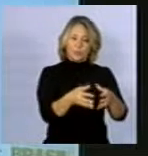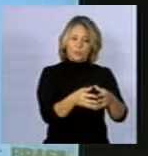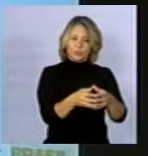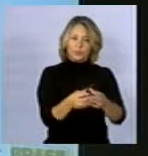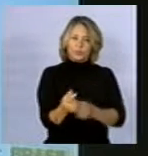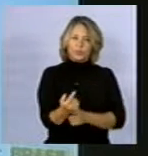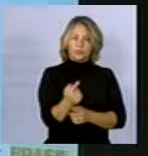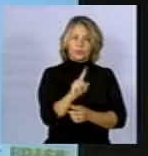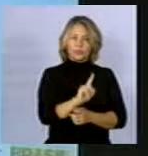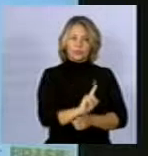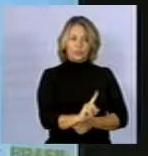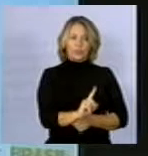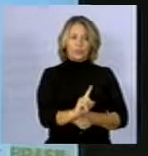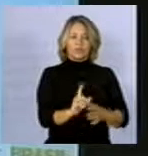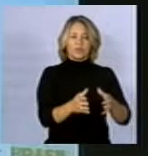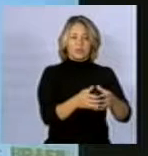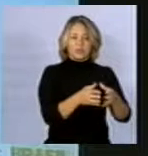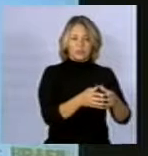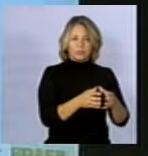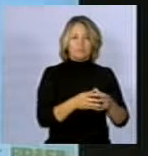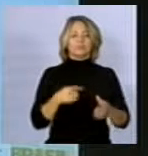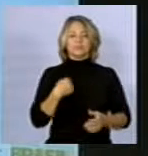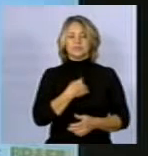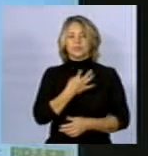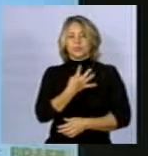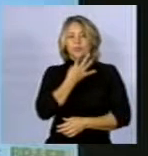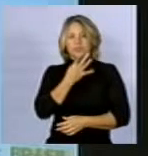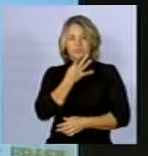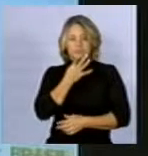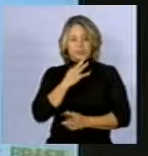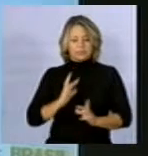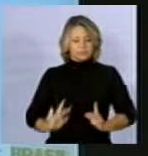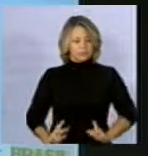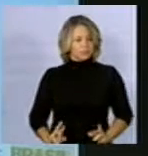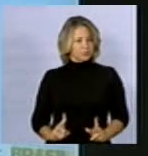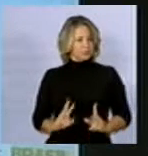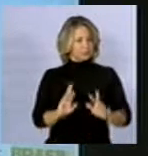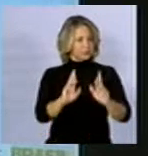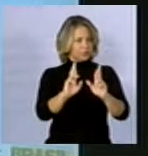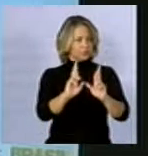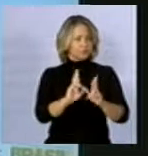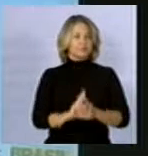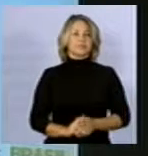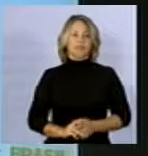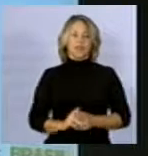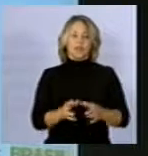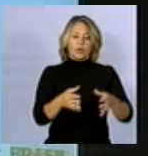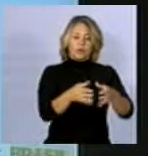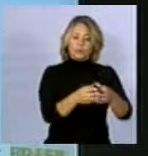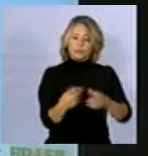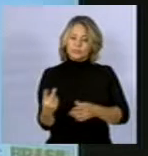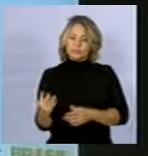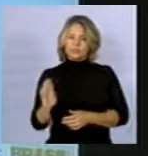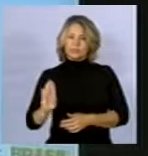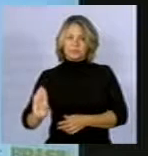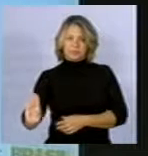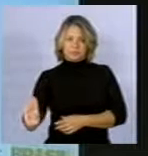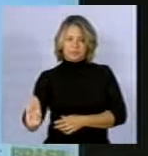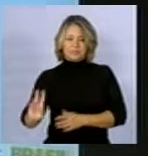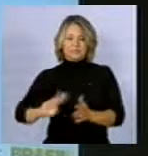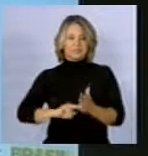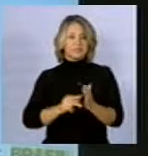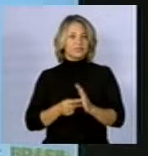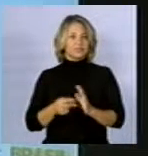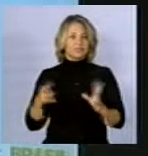que é aquele agente, quando a gente é reconhecidamente câncerismo para seres humanos. A classificação no 2B significa